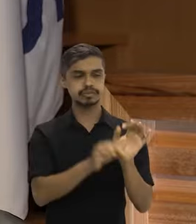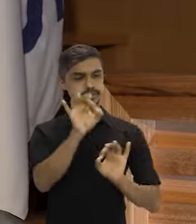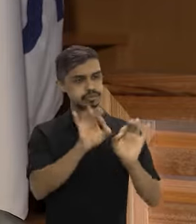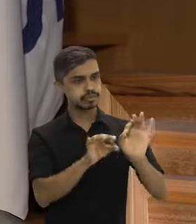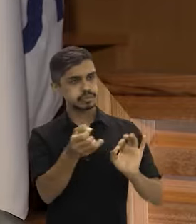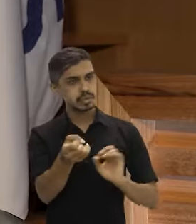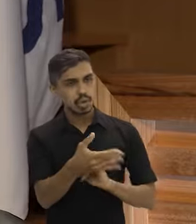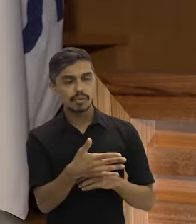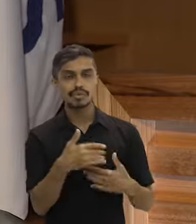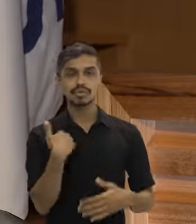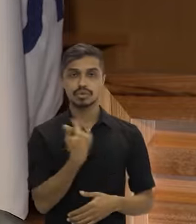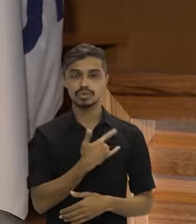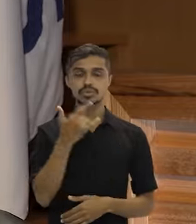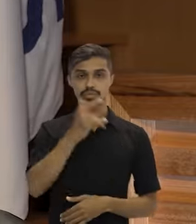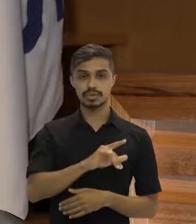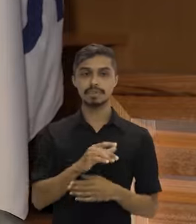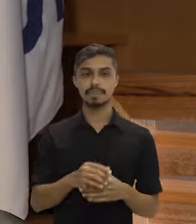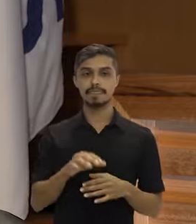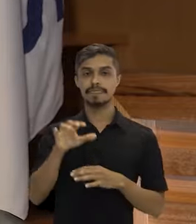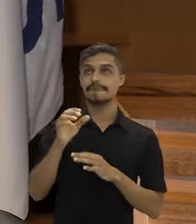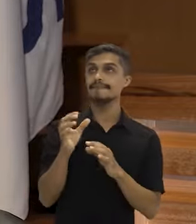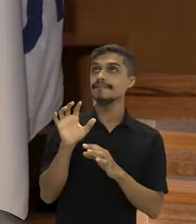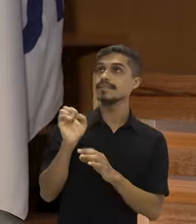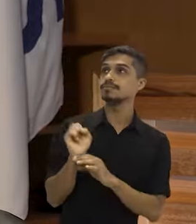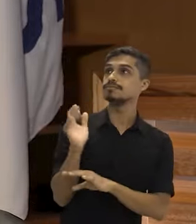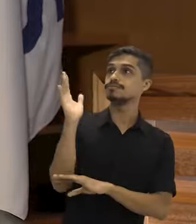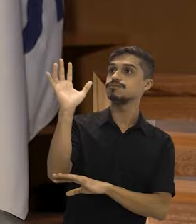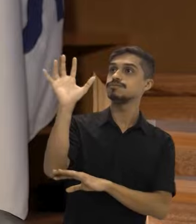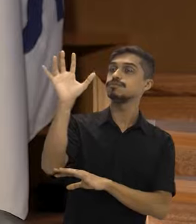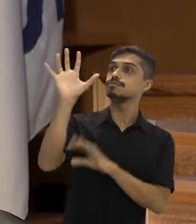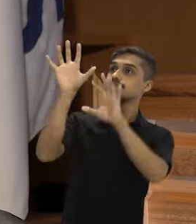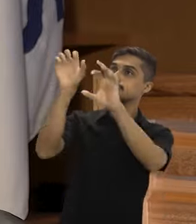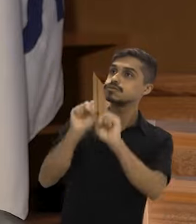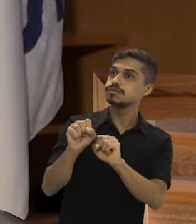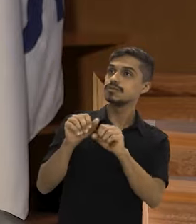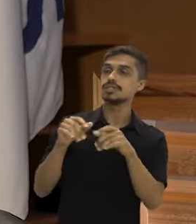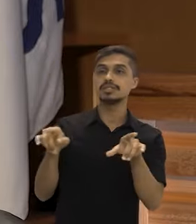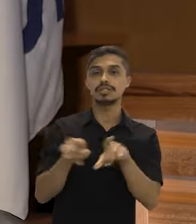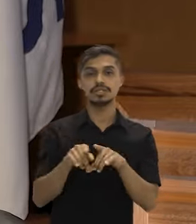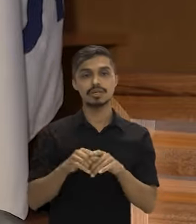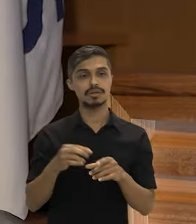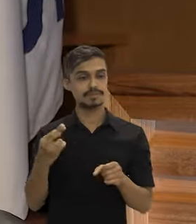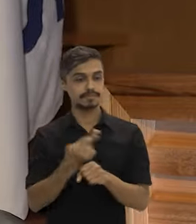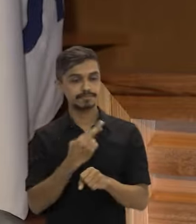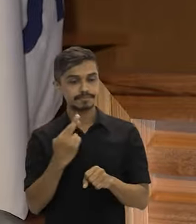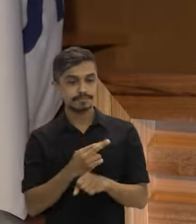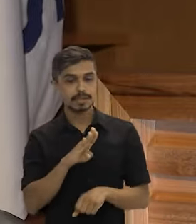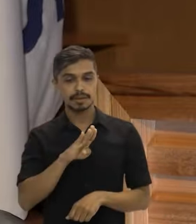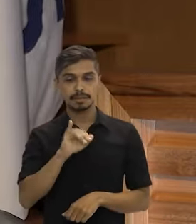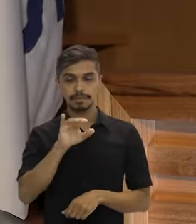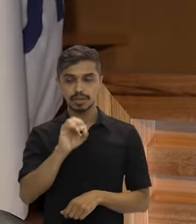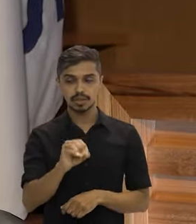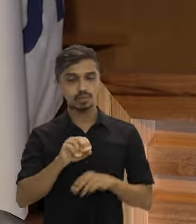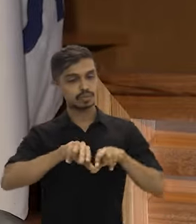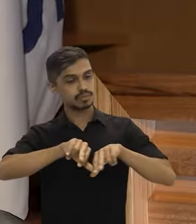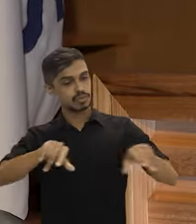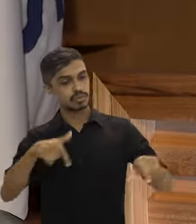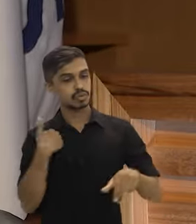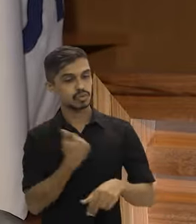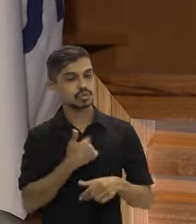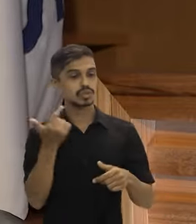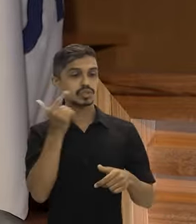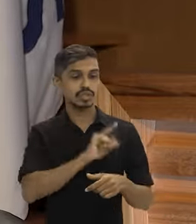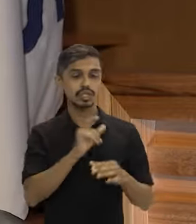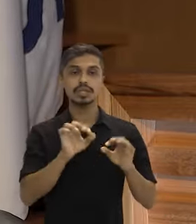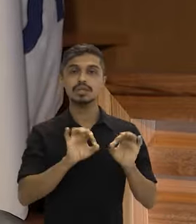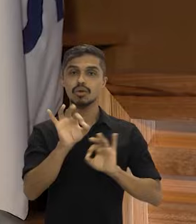restaurando a floresta, nós vamos conseguir capturar carbono, nós vamos conseguir restaurar a biodiversidade, porque não é